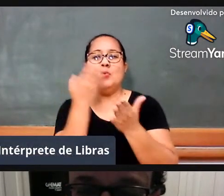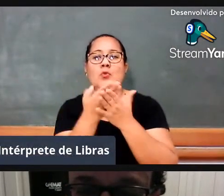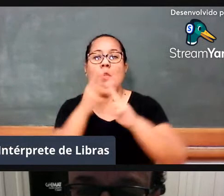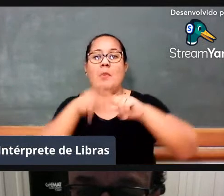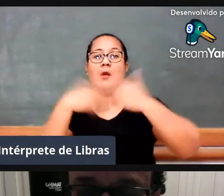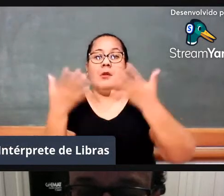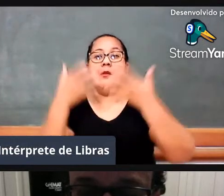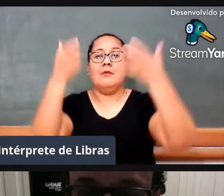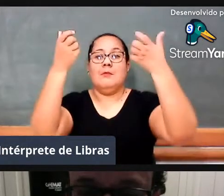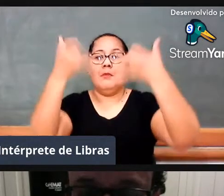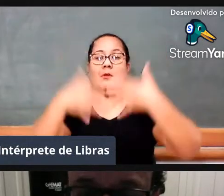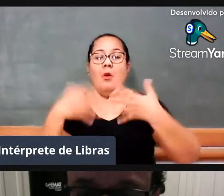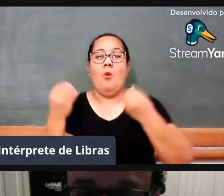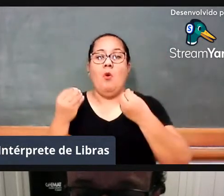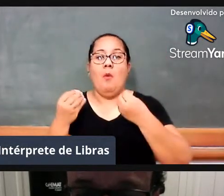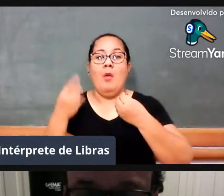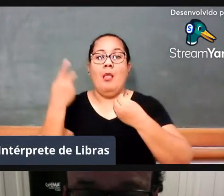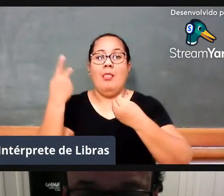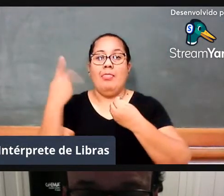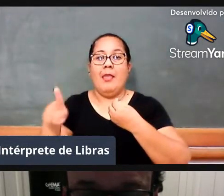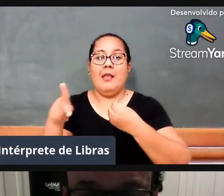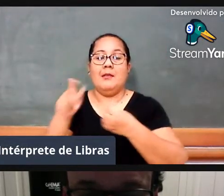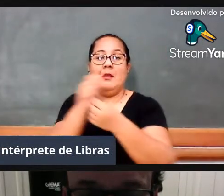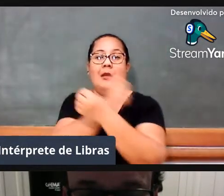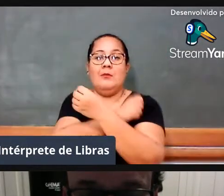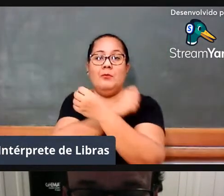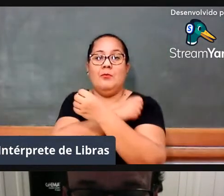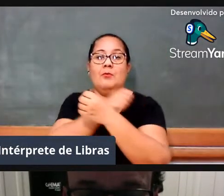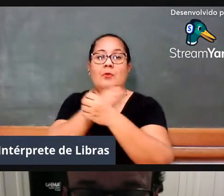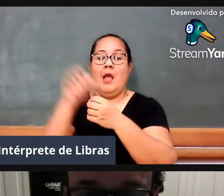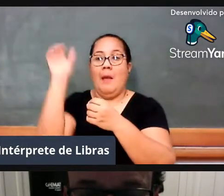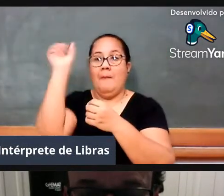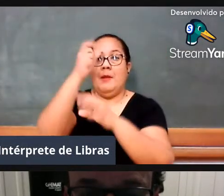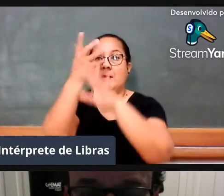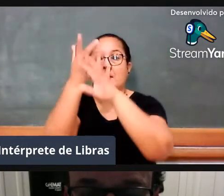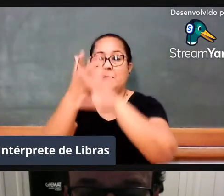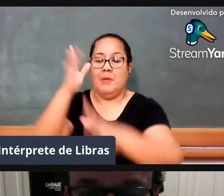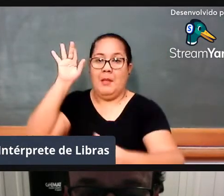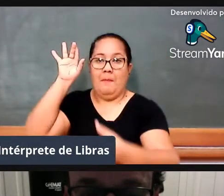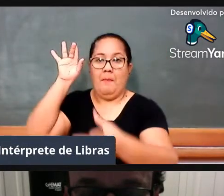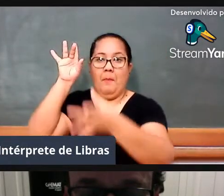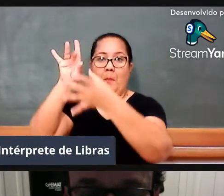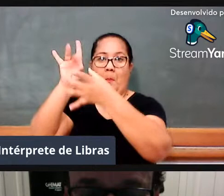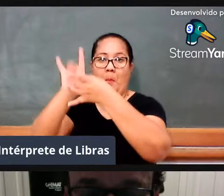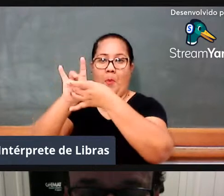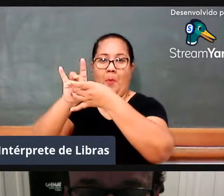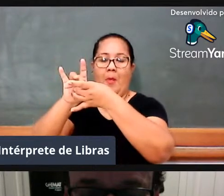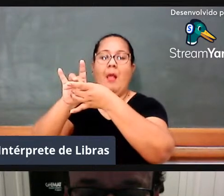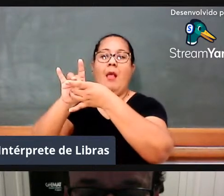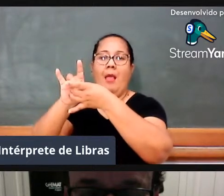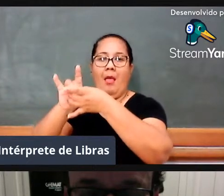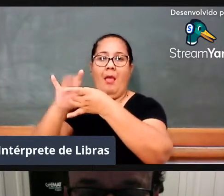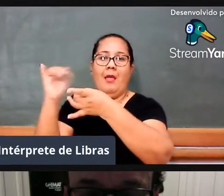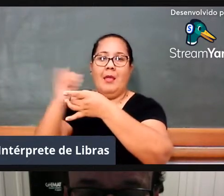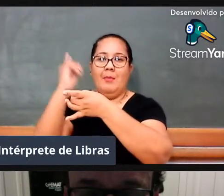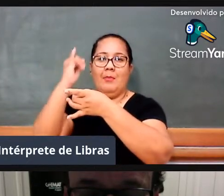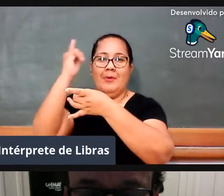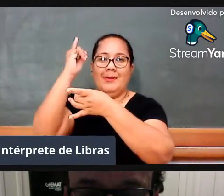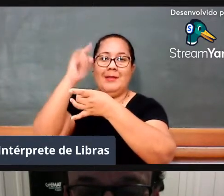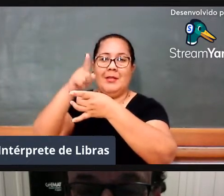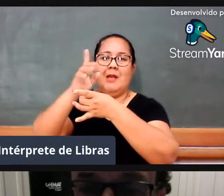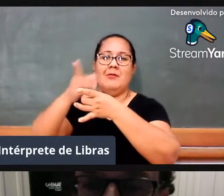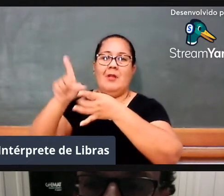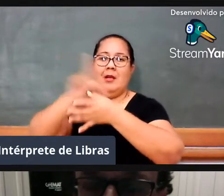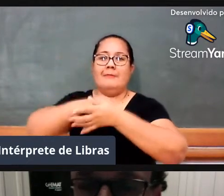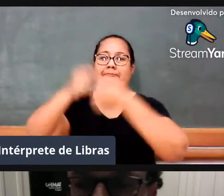colocou, a integralidade do ensino, o ensino da disciplina, que é diferente, como o senhor também aborda,